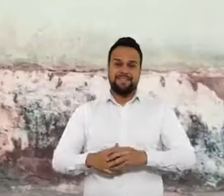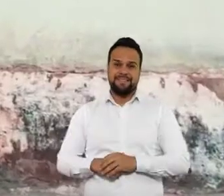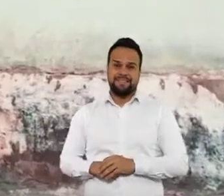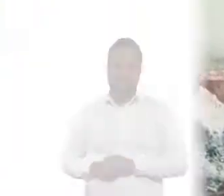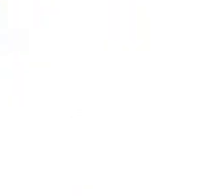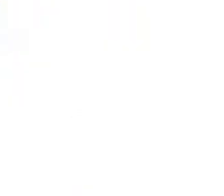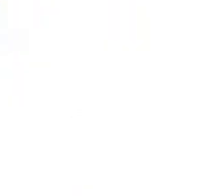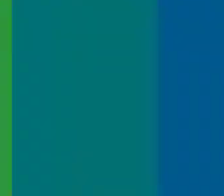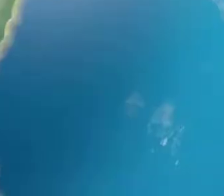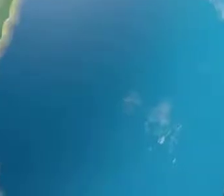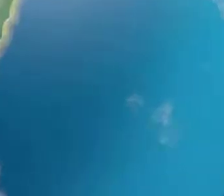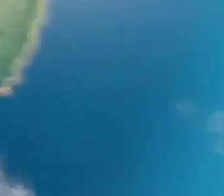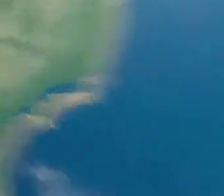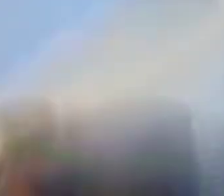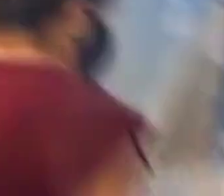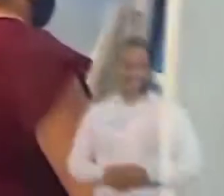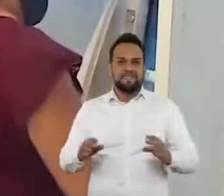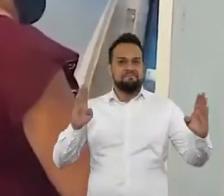Bolsa Família.